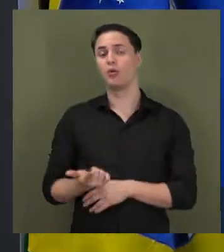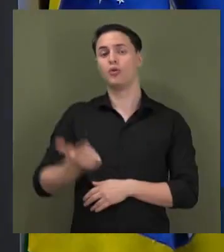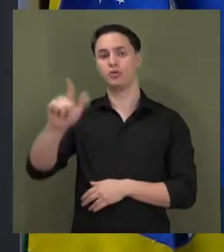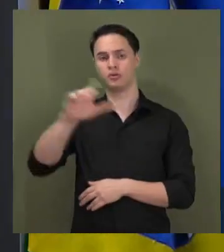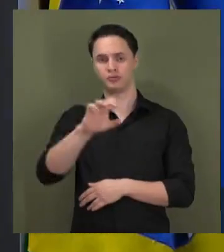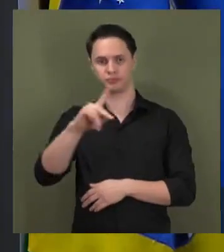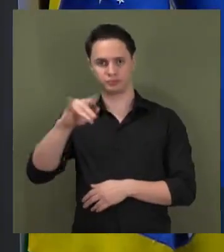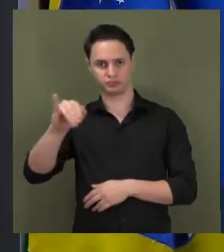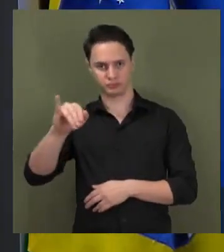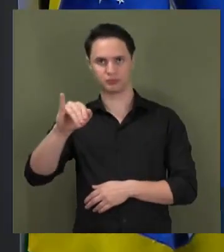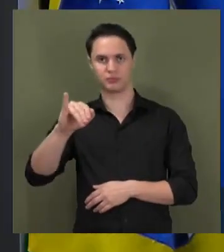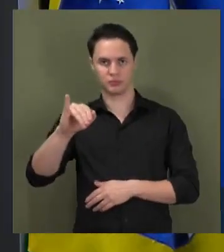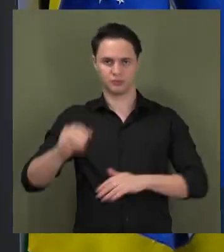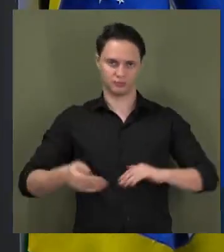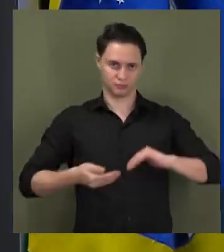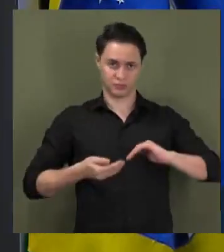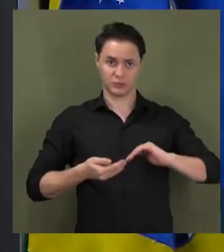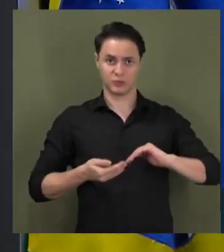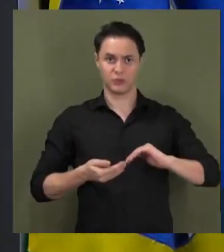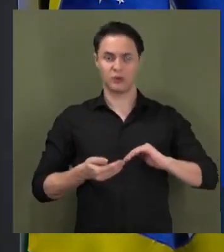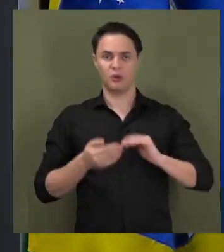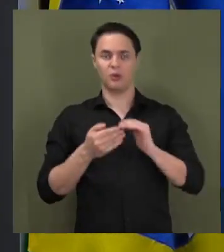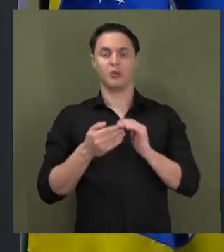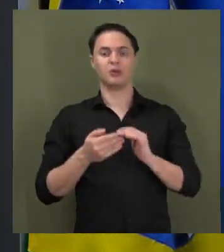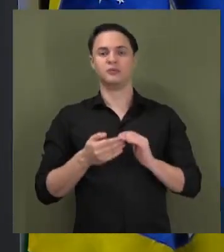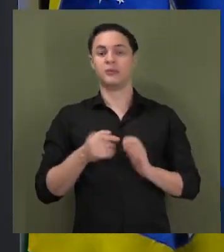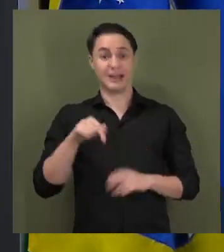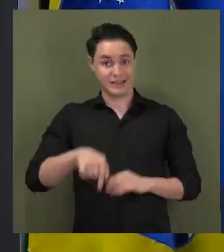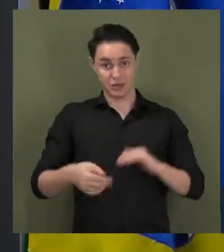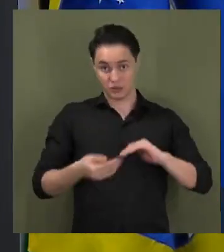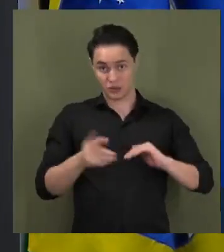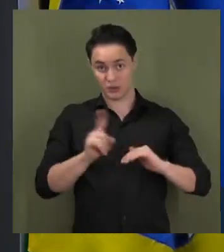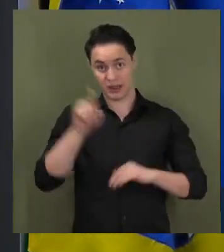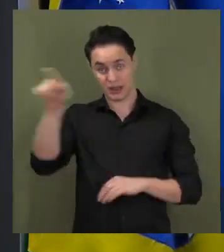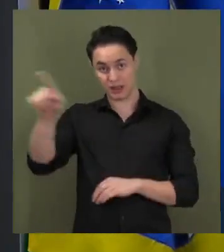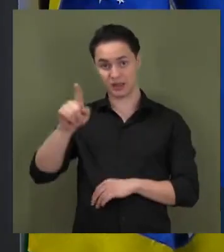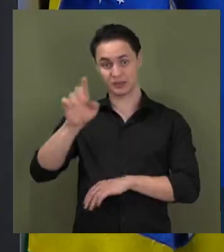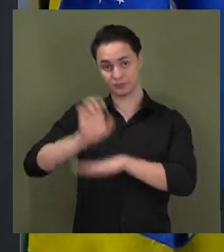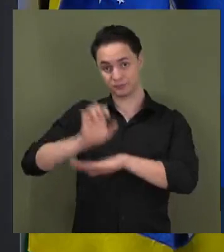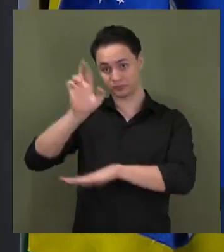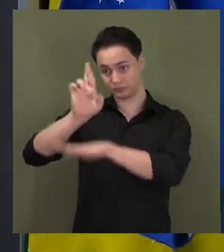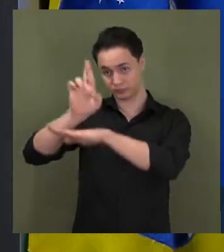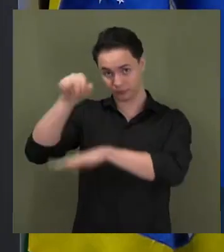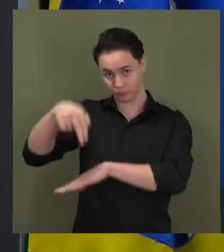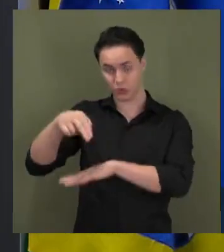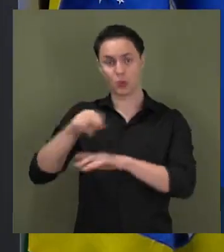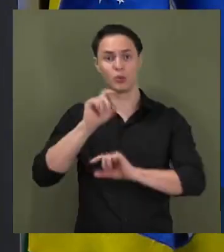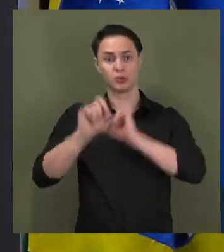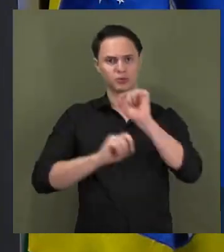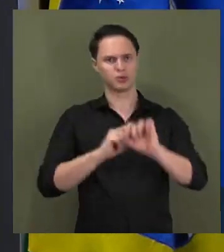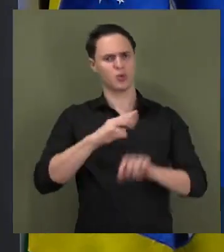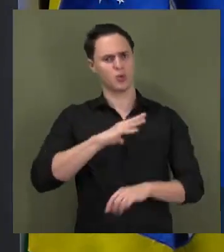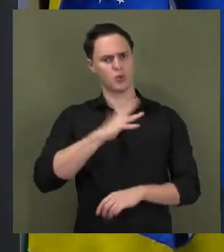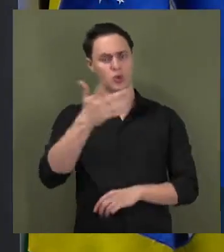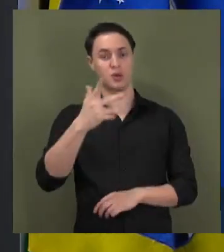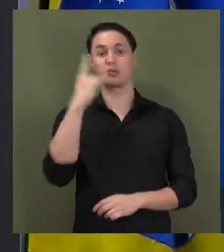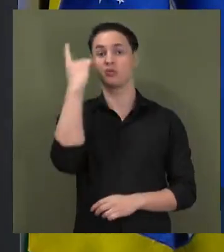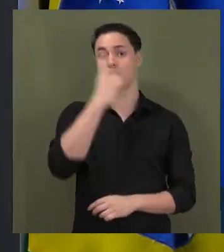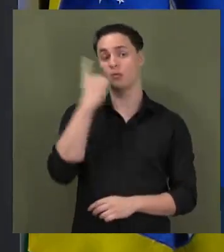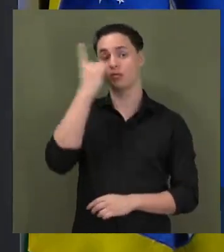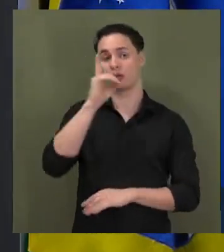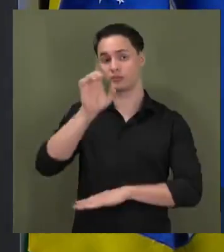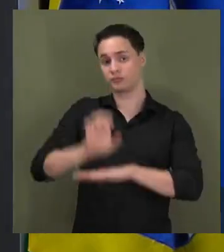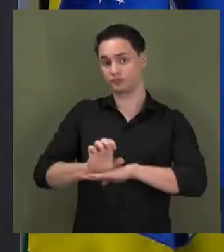Assembleia Legislativa do Rio Grande do Norte, sob a eficiente e corajosa liderança do deputado